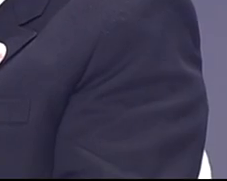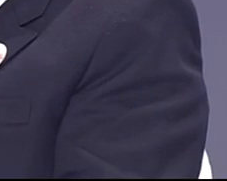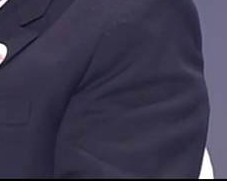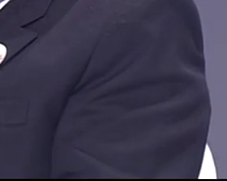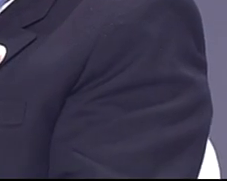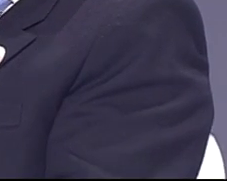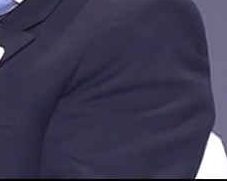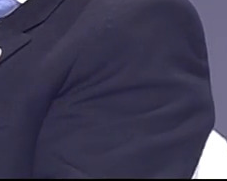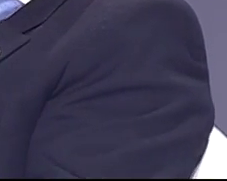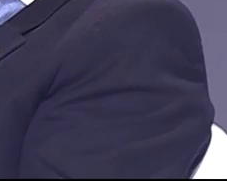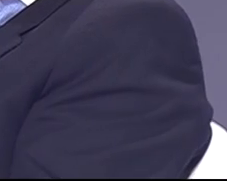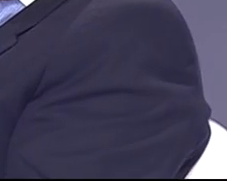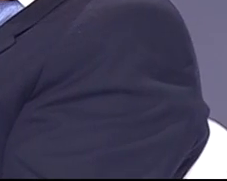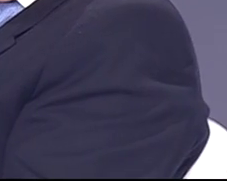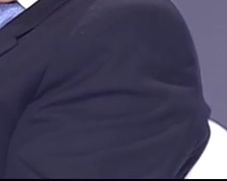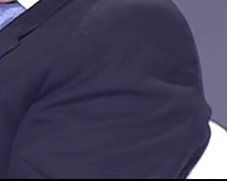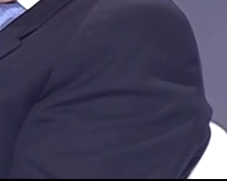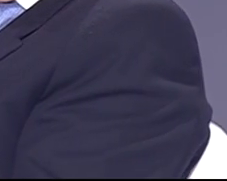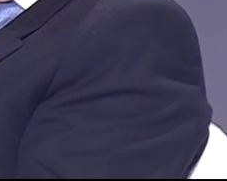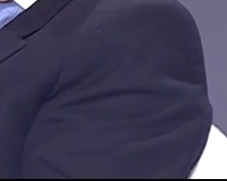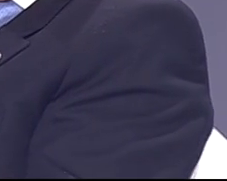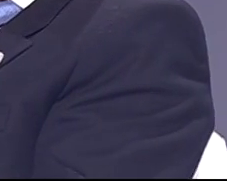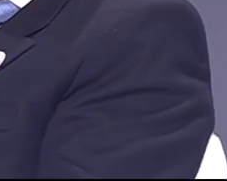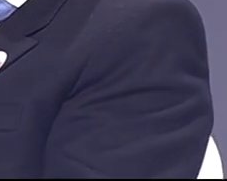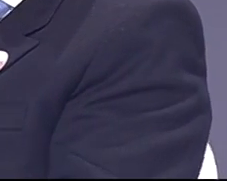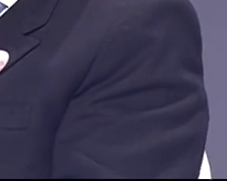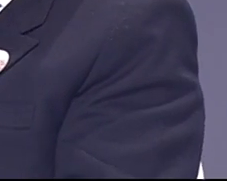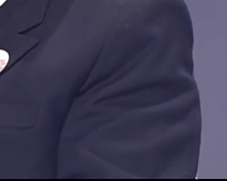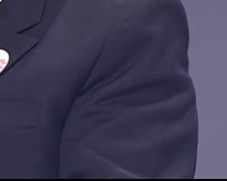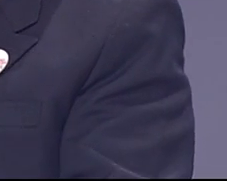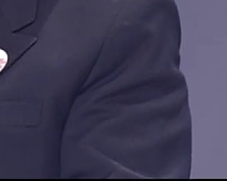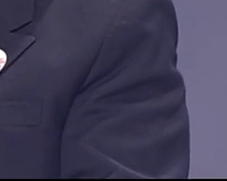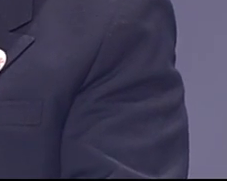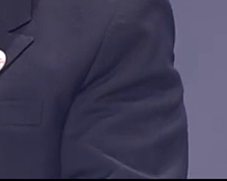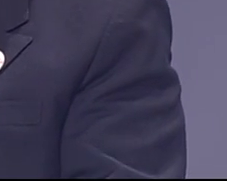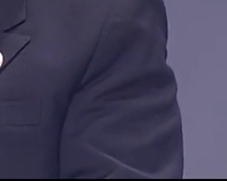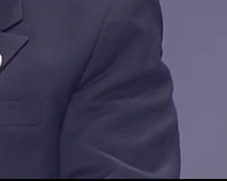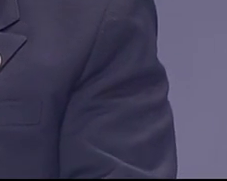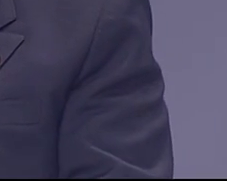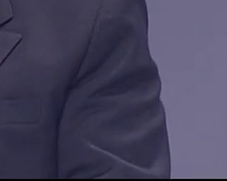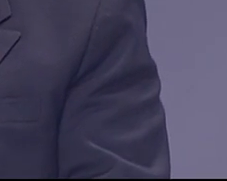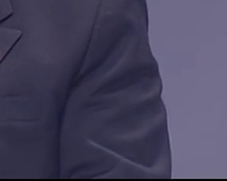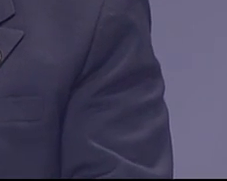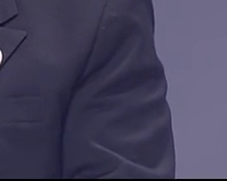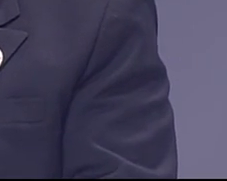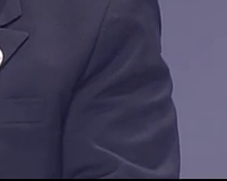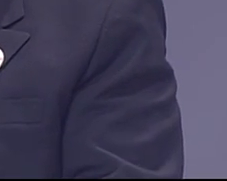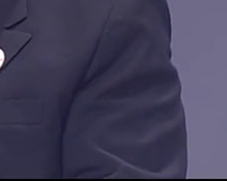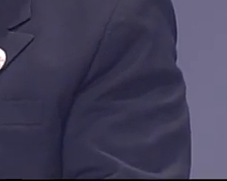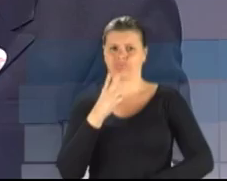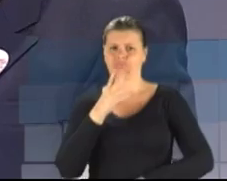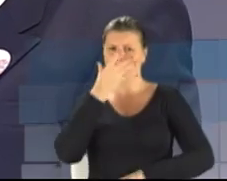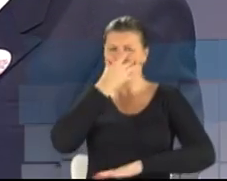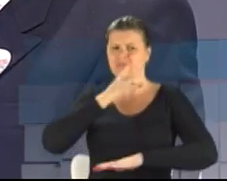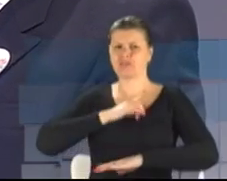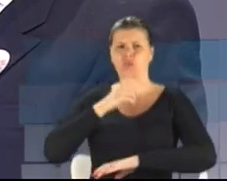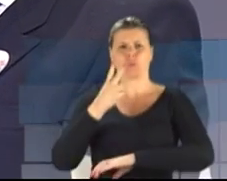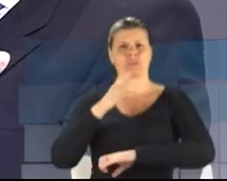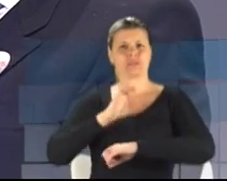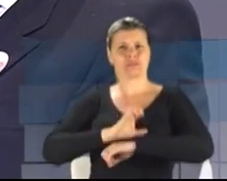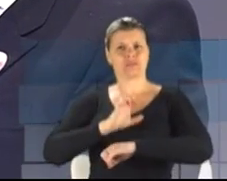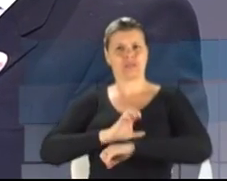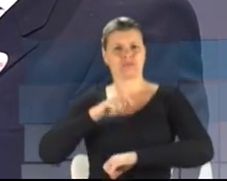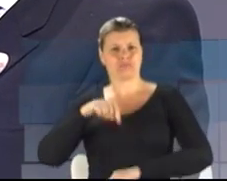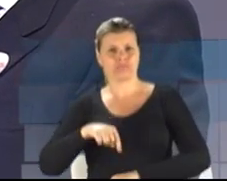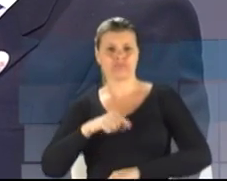Flávio, nós temos, no meu entender, dois Estados. Aquele Estado que